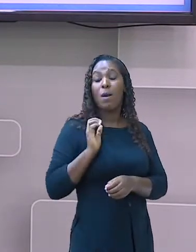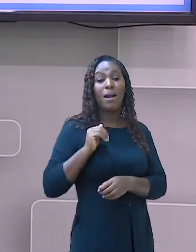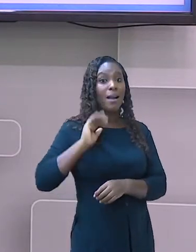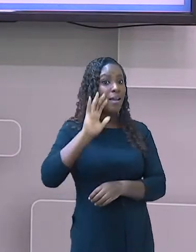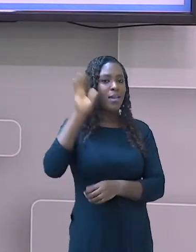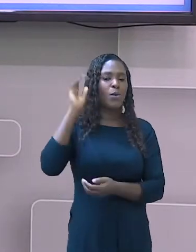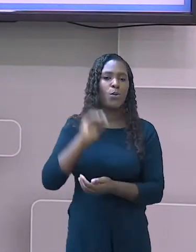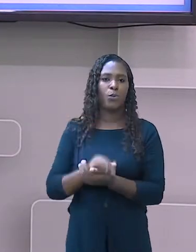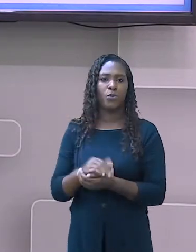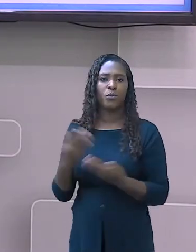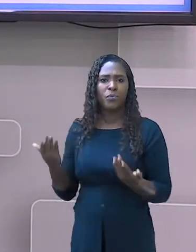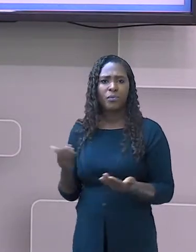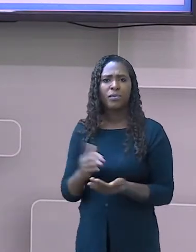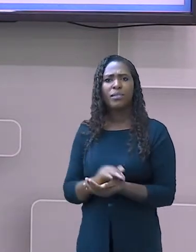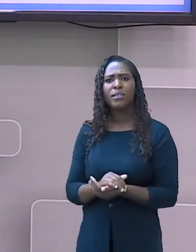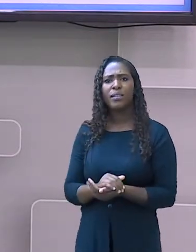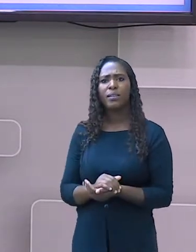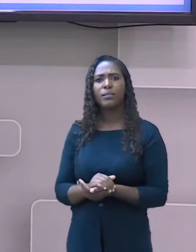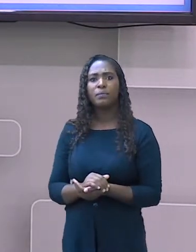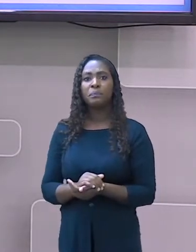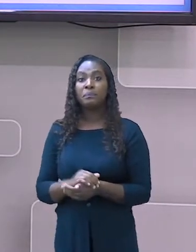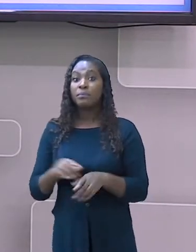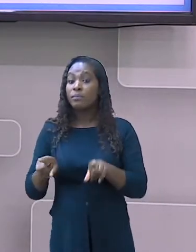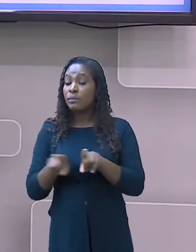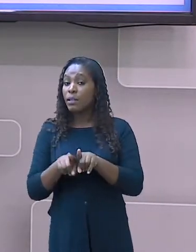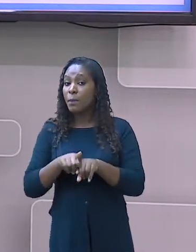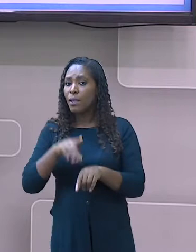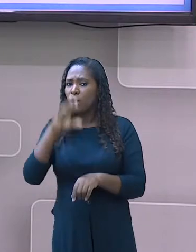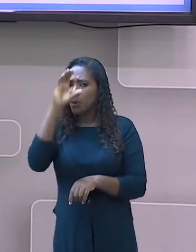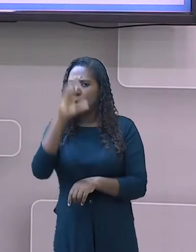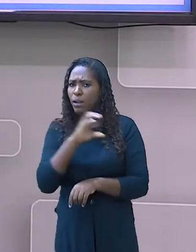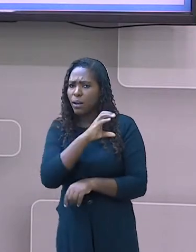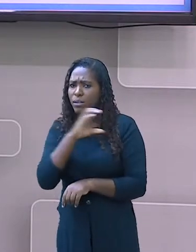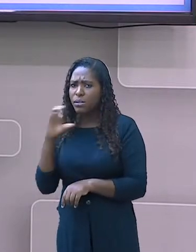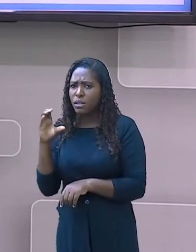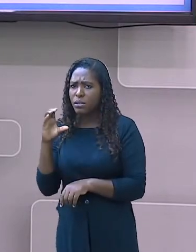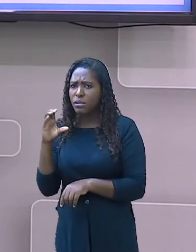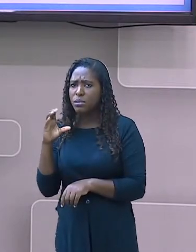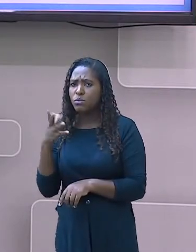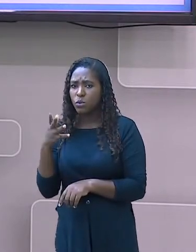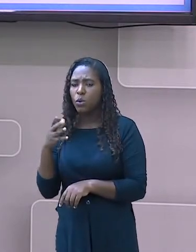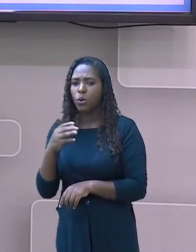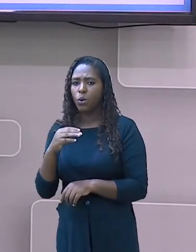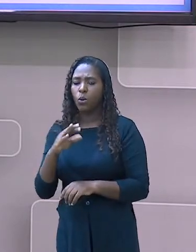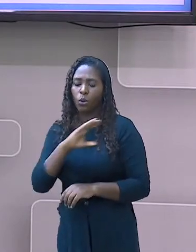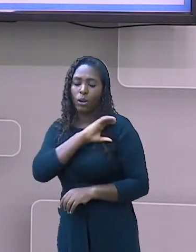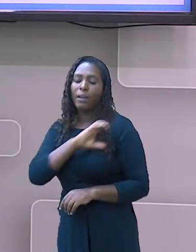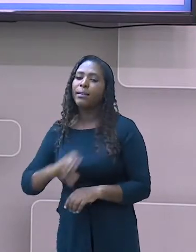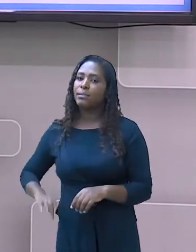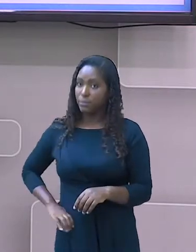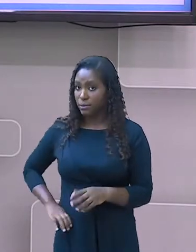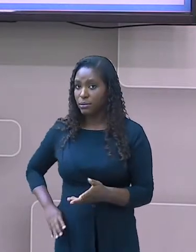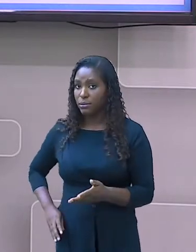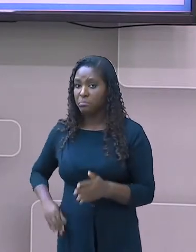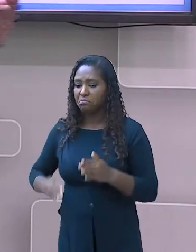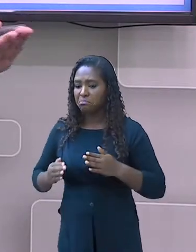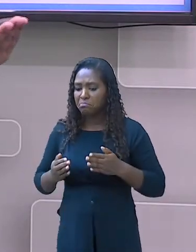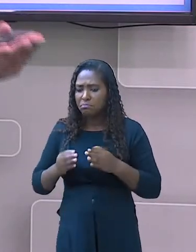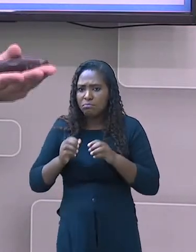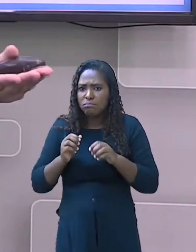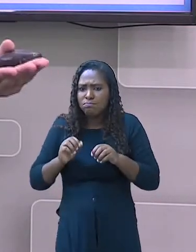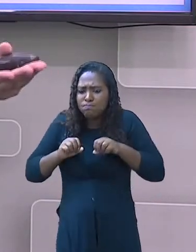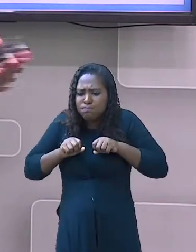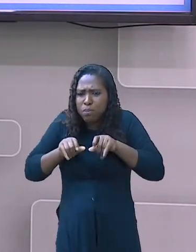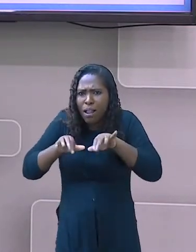e expandir o cristianismo, a coroa portuguesa organizou uma expedição comandada por nada